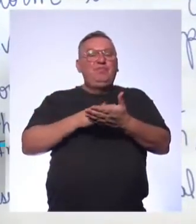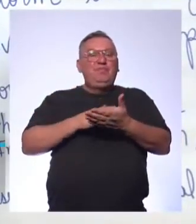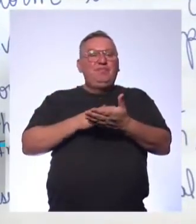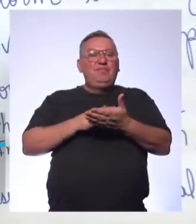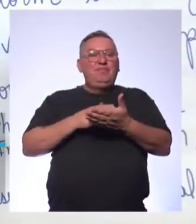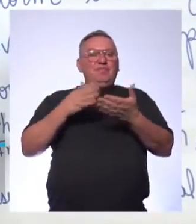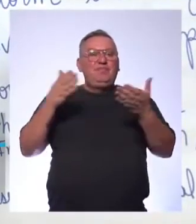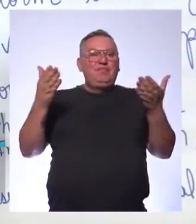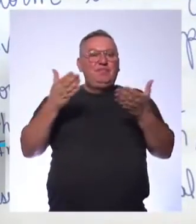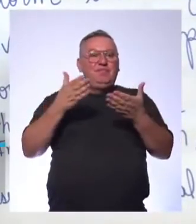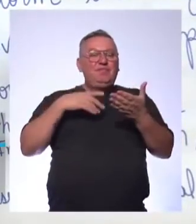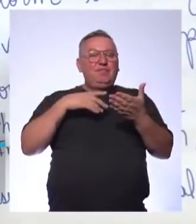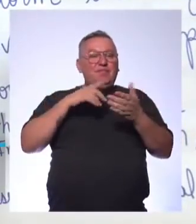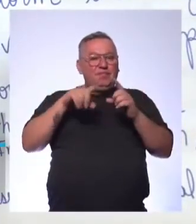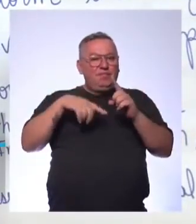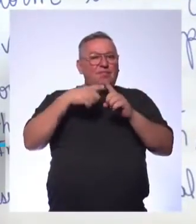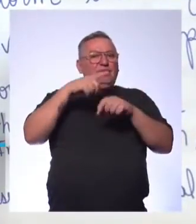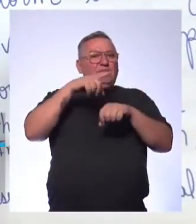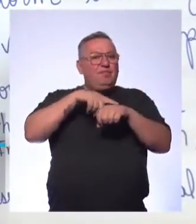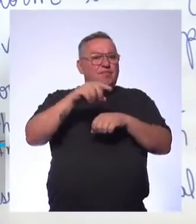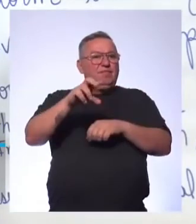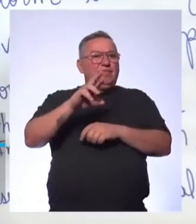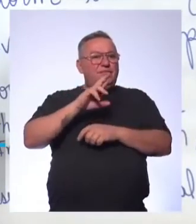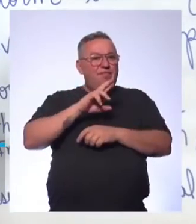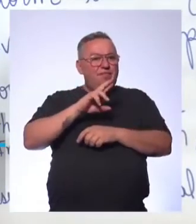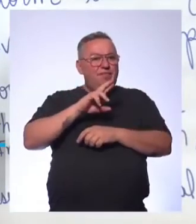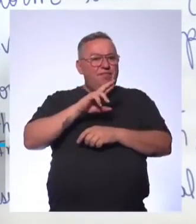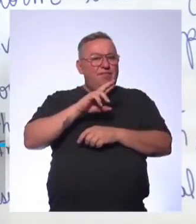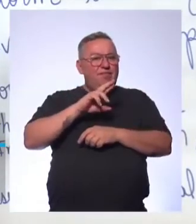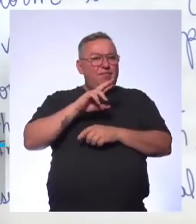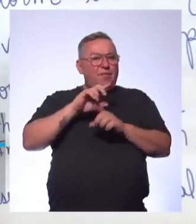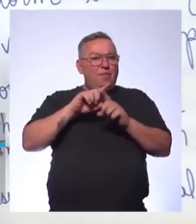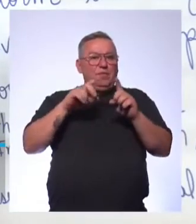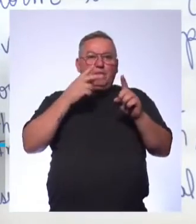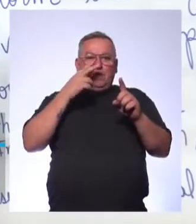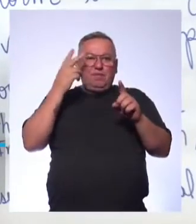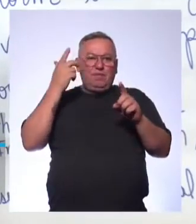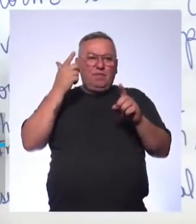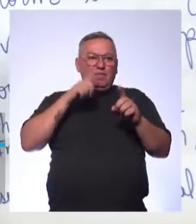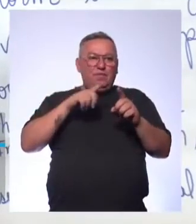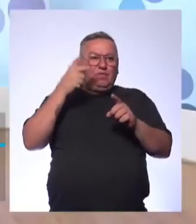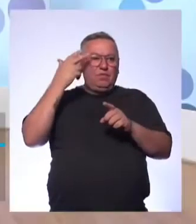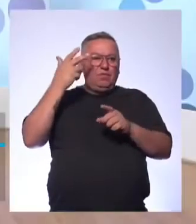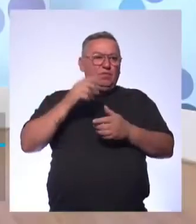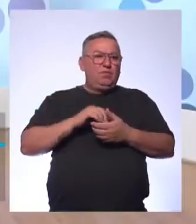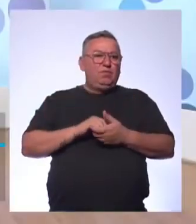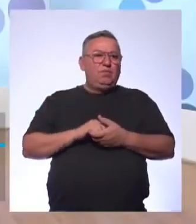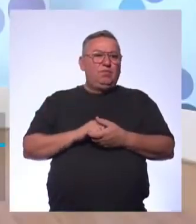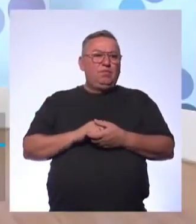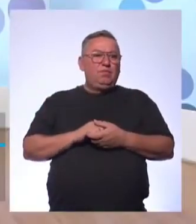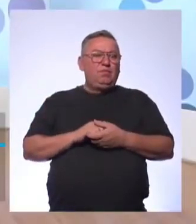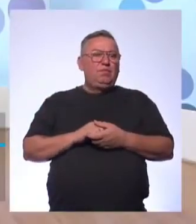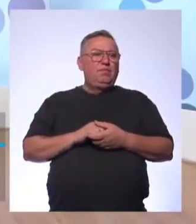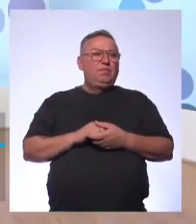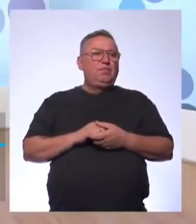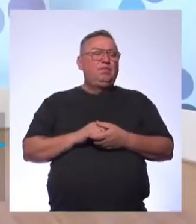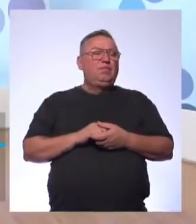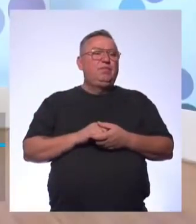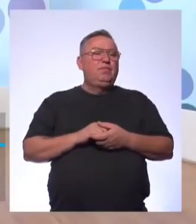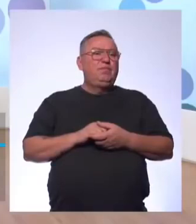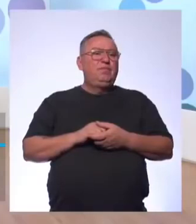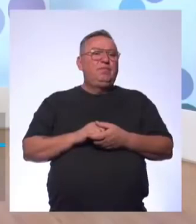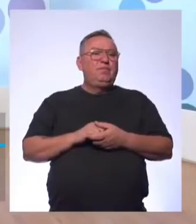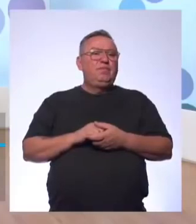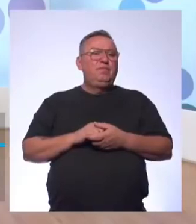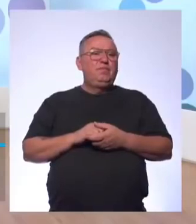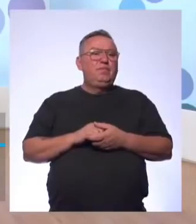Hoje até estou dando mais um tempinho para responder Mas parece que voltou ao normal agora, né? Agora sim Parece que agora está tudo certo Acompanhe